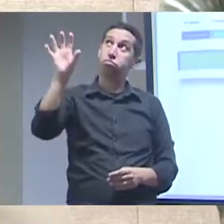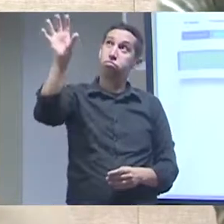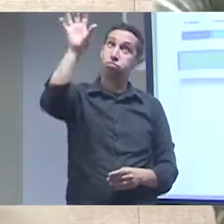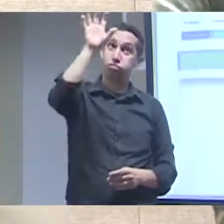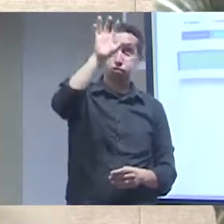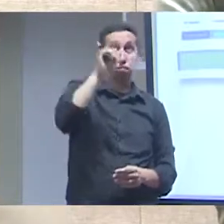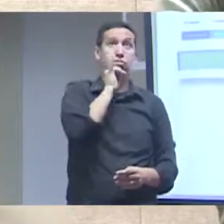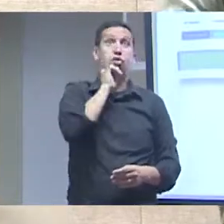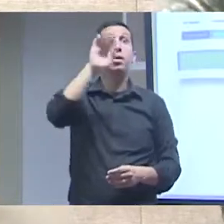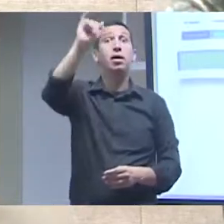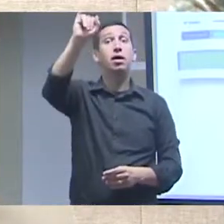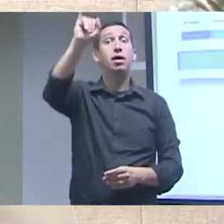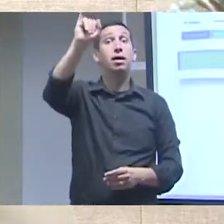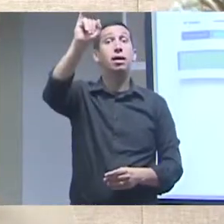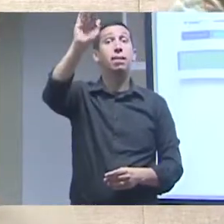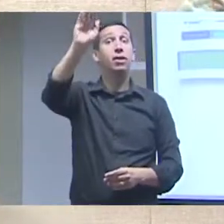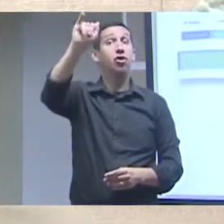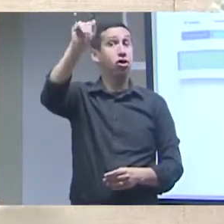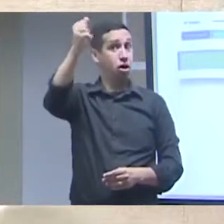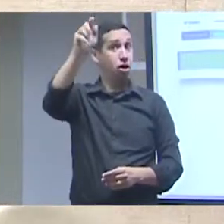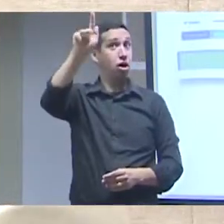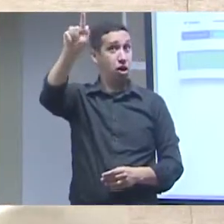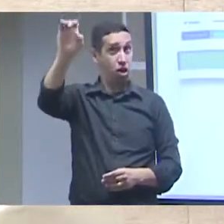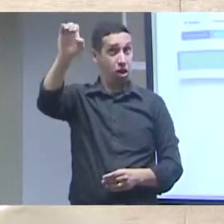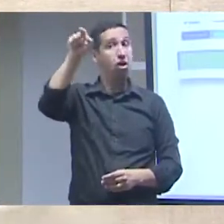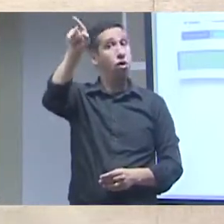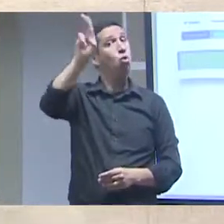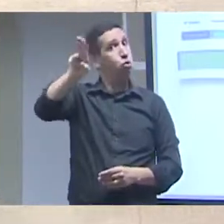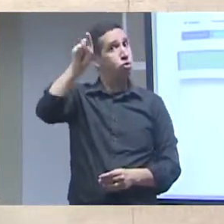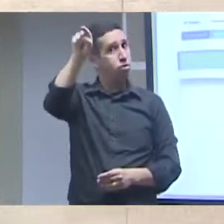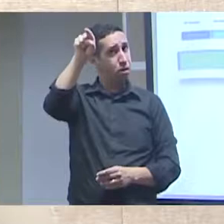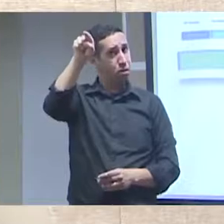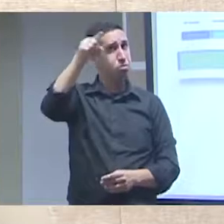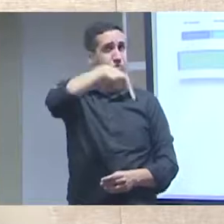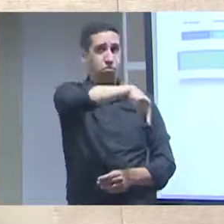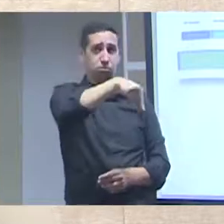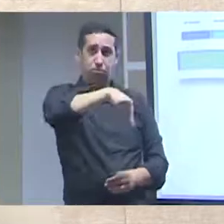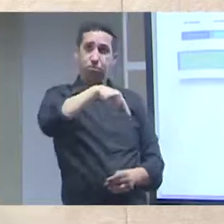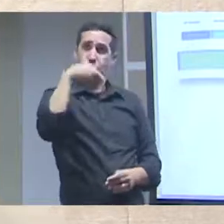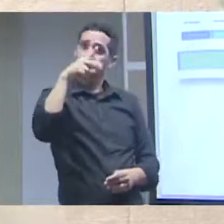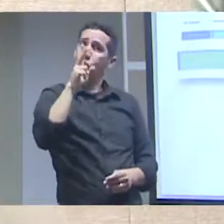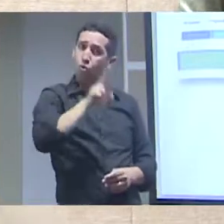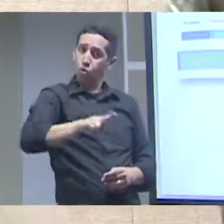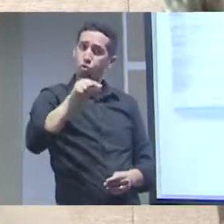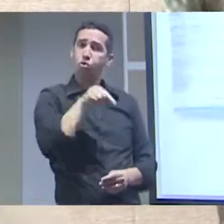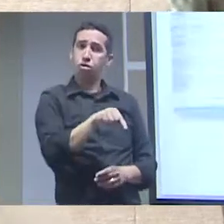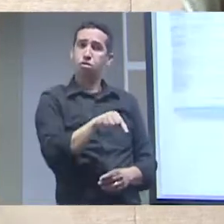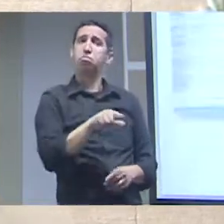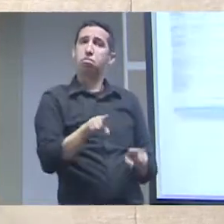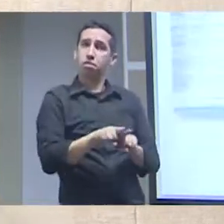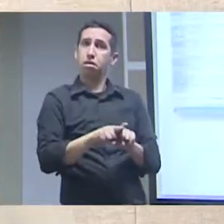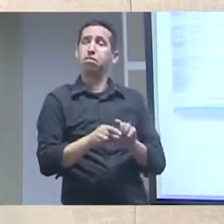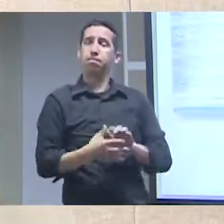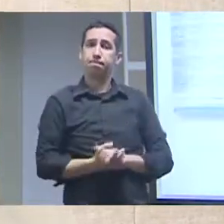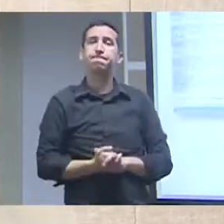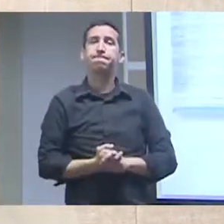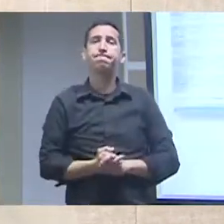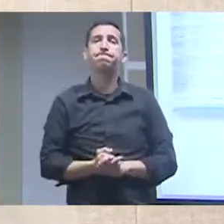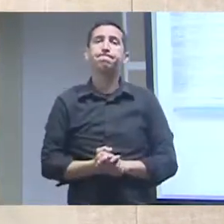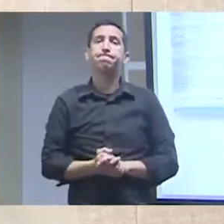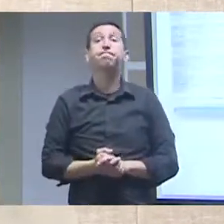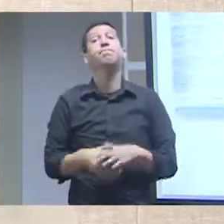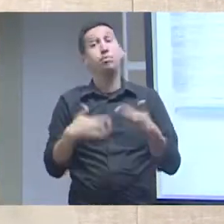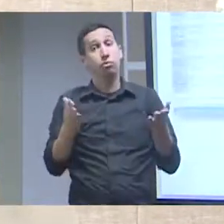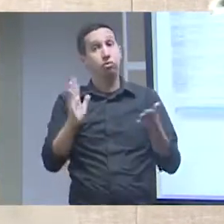que está dentro do Utiliza o Jabot para organizar as suas coleções científicas como eu falei